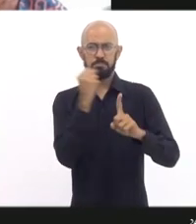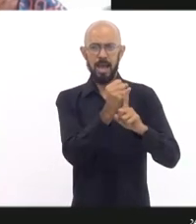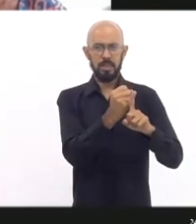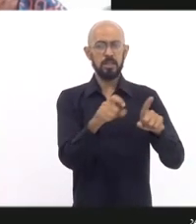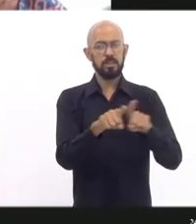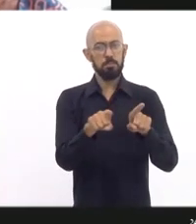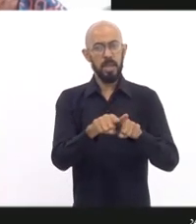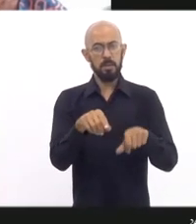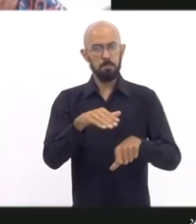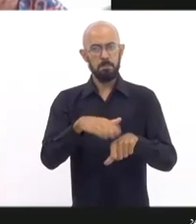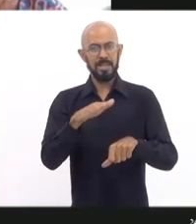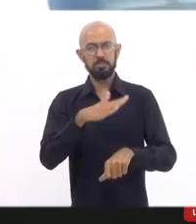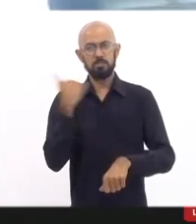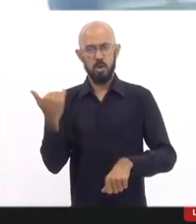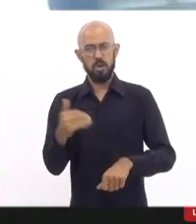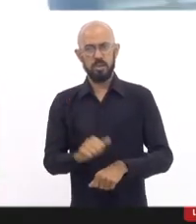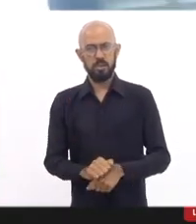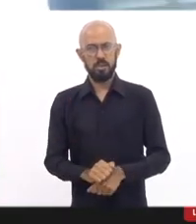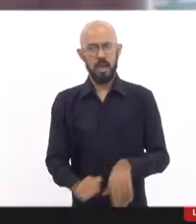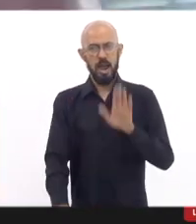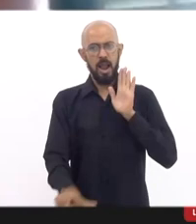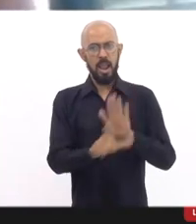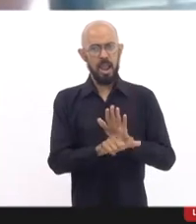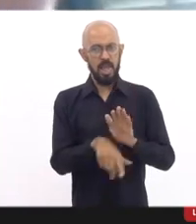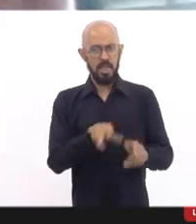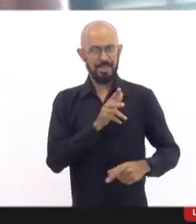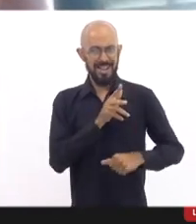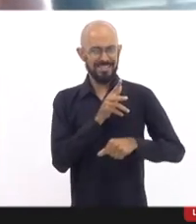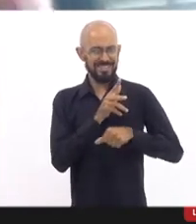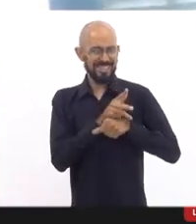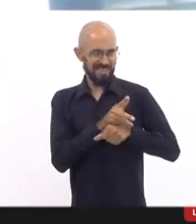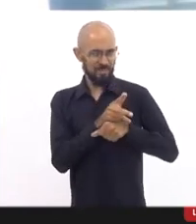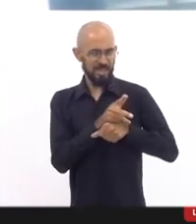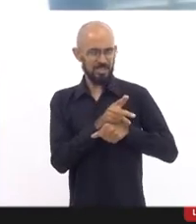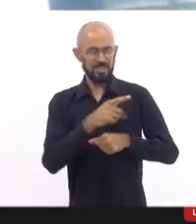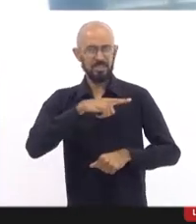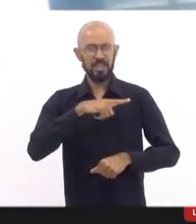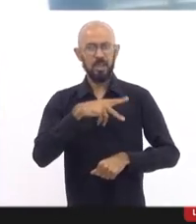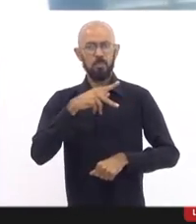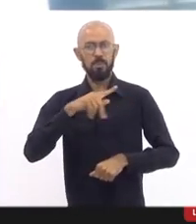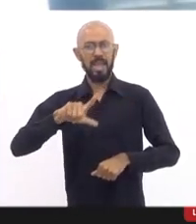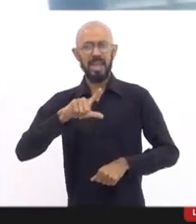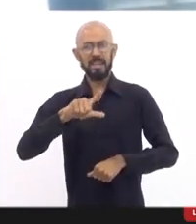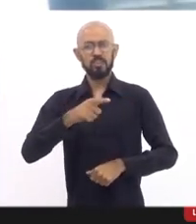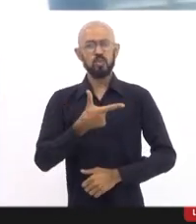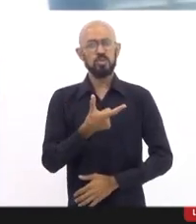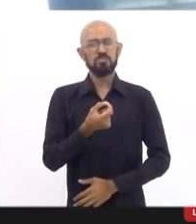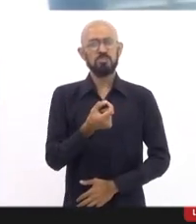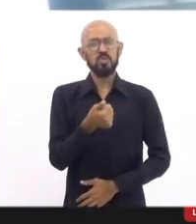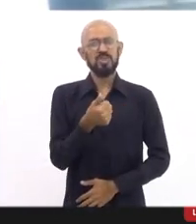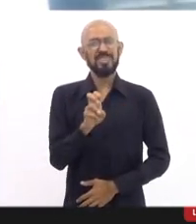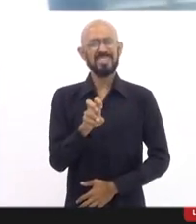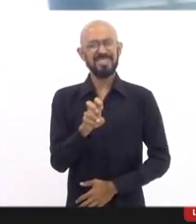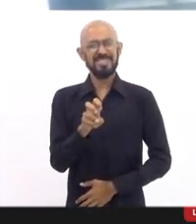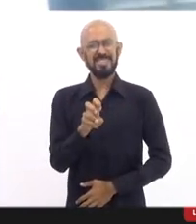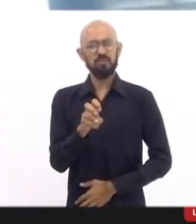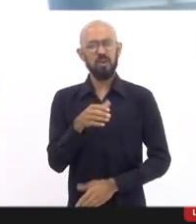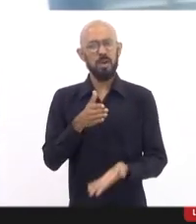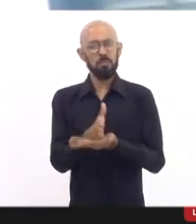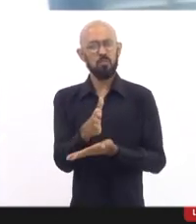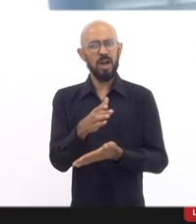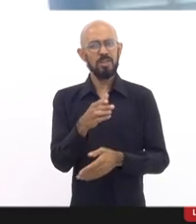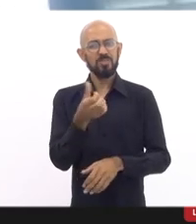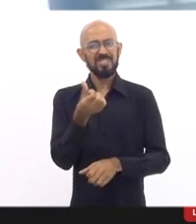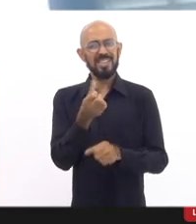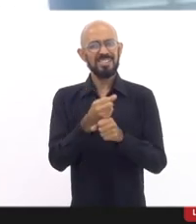Lei das Câmeras, o projeto é de 2015, foi aprovado seis anos depois, depois da chacina